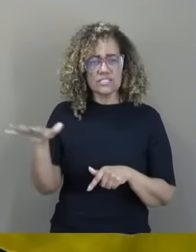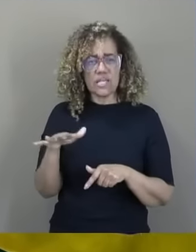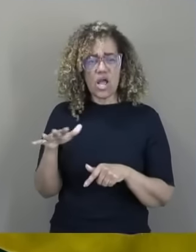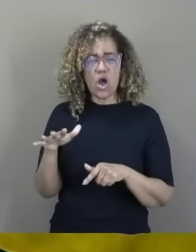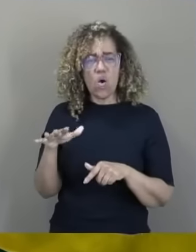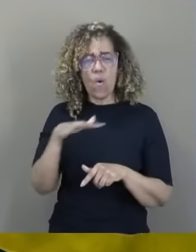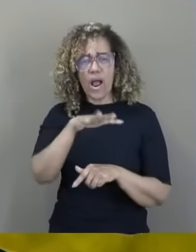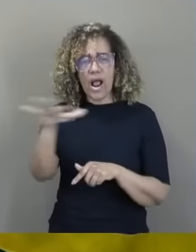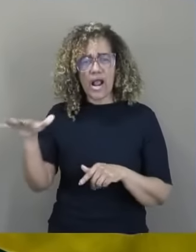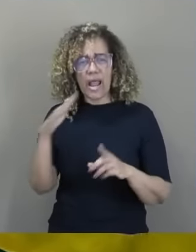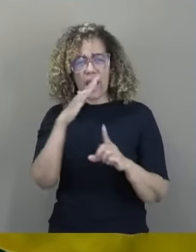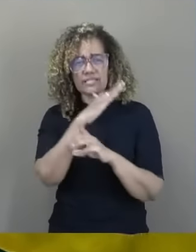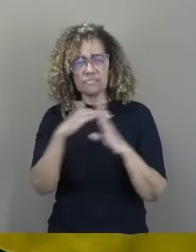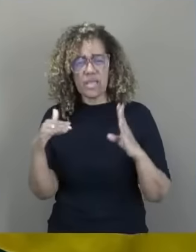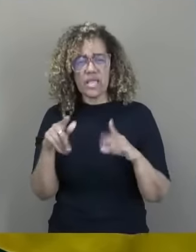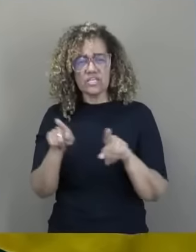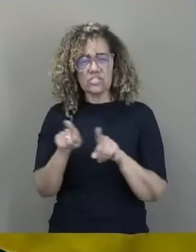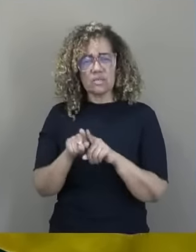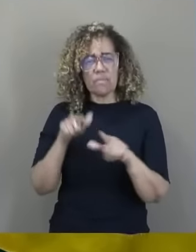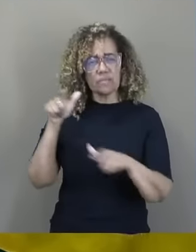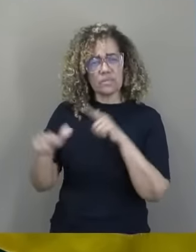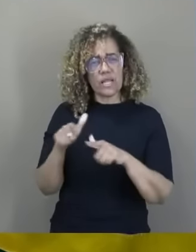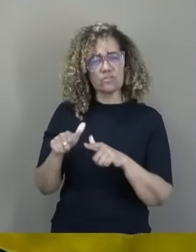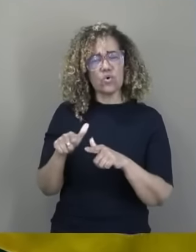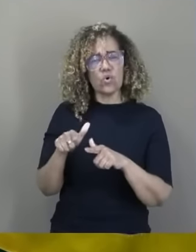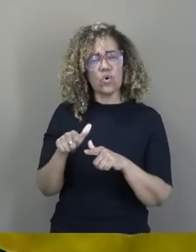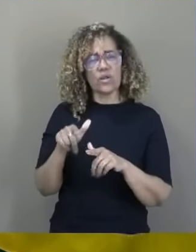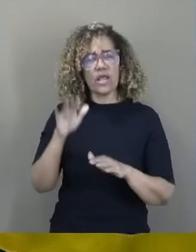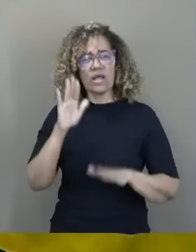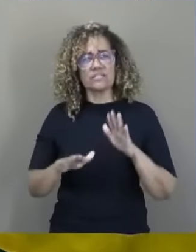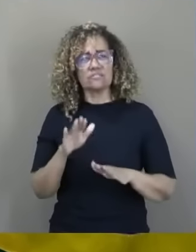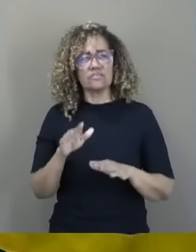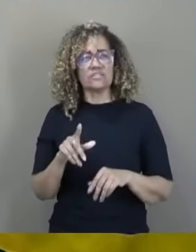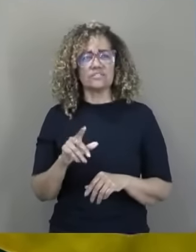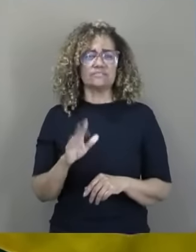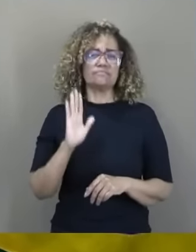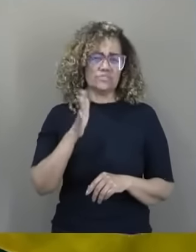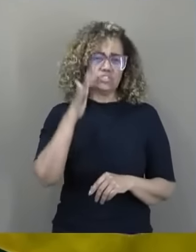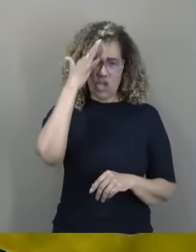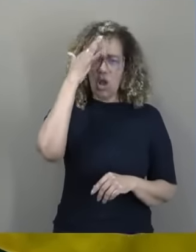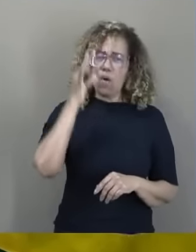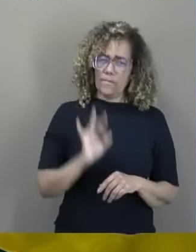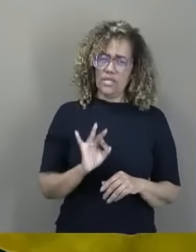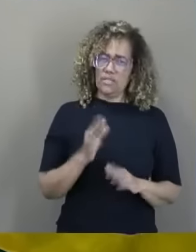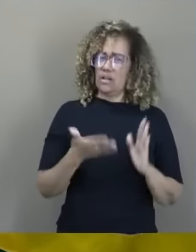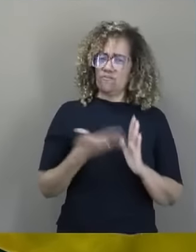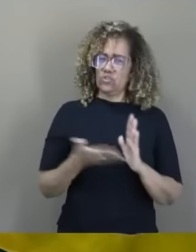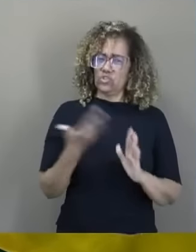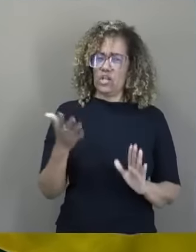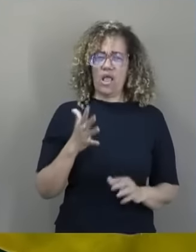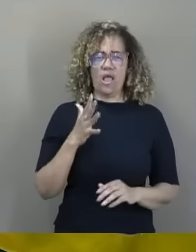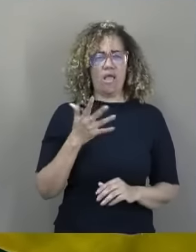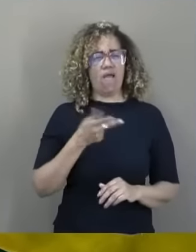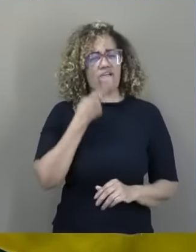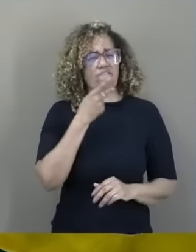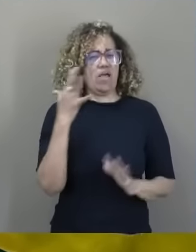média, que vêm de profissionais liberais, que muitos são fazendeiros, mas não se declaram... Já entendeu, deixa eu tirar isso aqui, deixa eu tirar essa fala maravilhosa dele aqui,